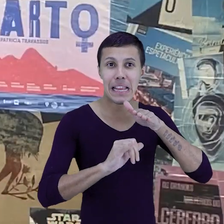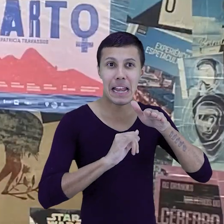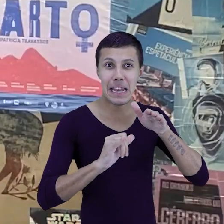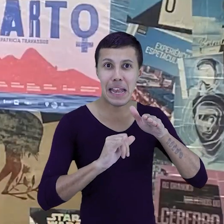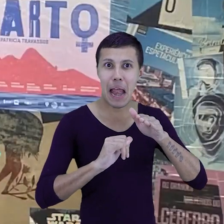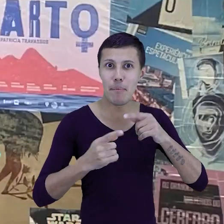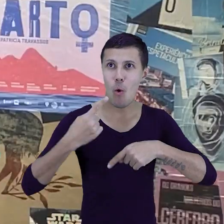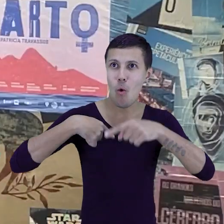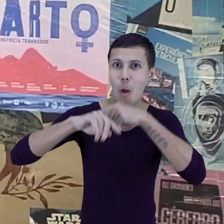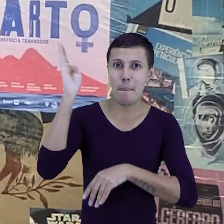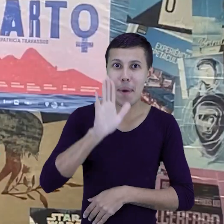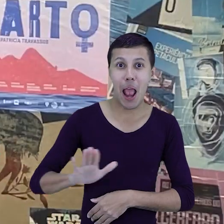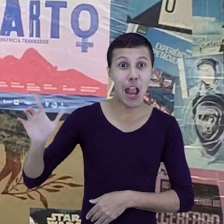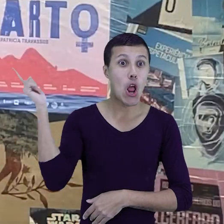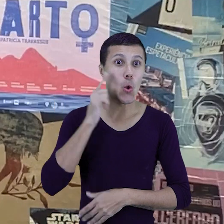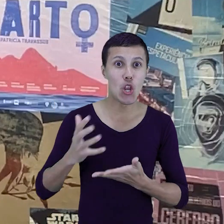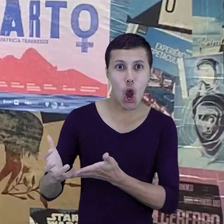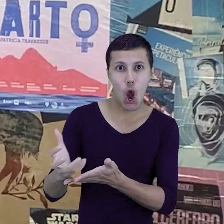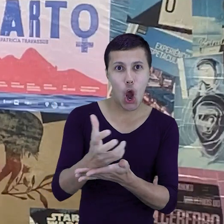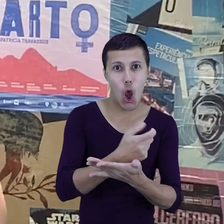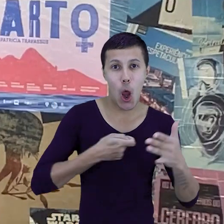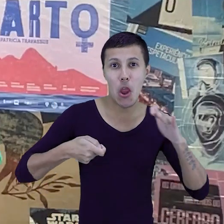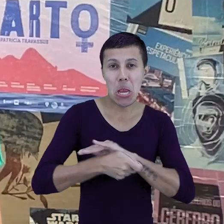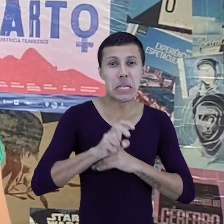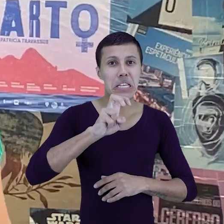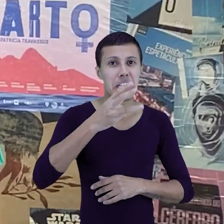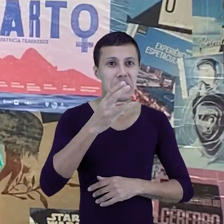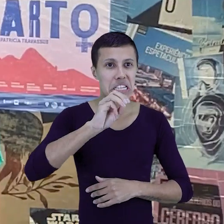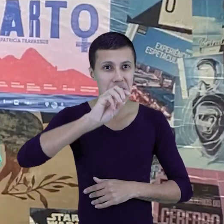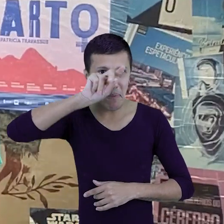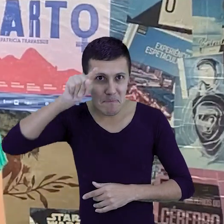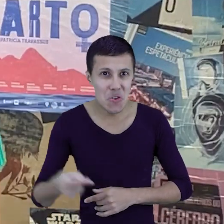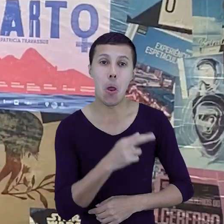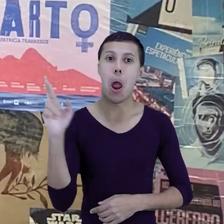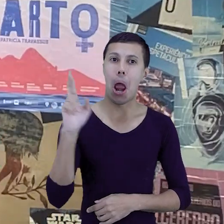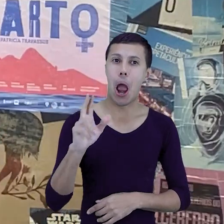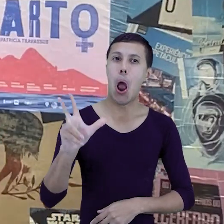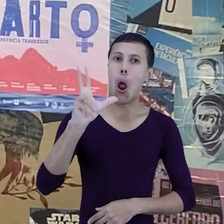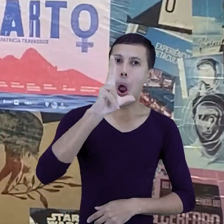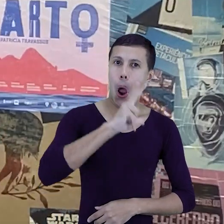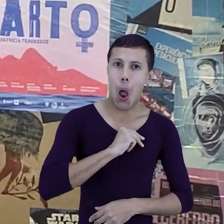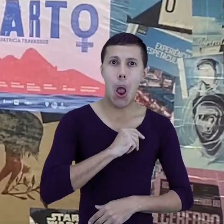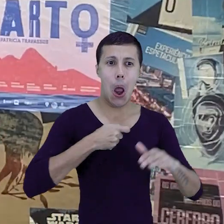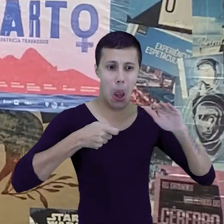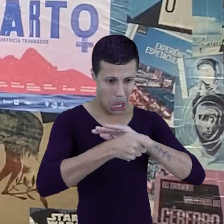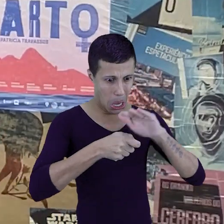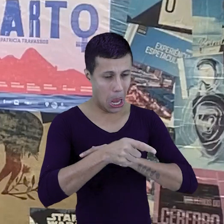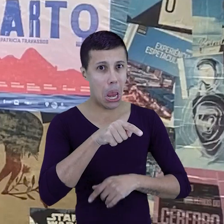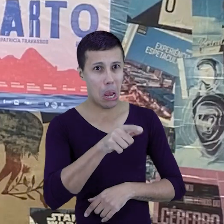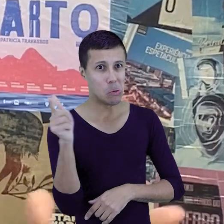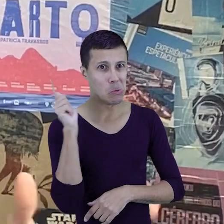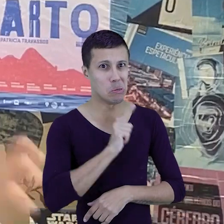no ano passado um investimento de 530 milhões de reais. Mônica, uau! Um investimento desse